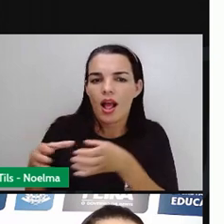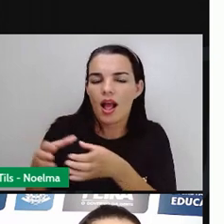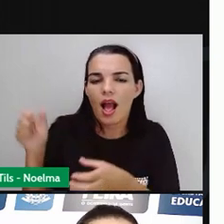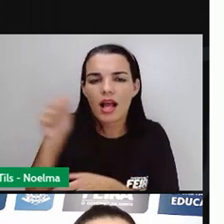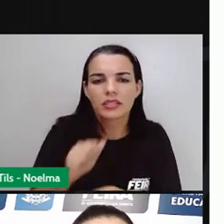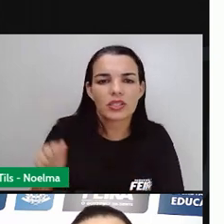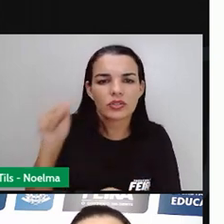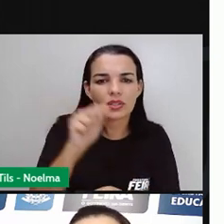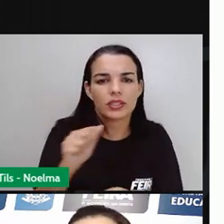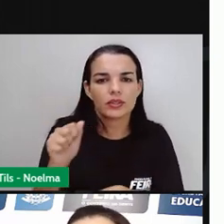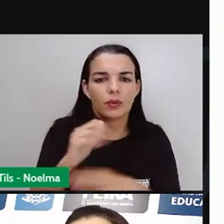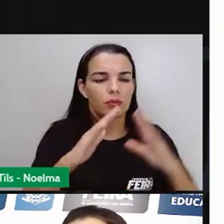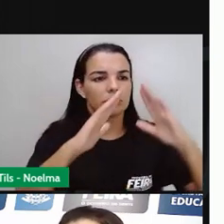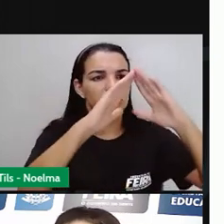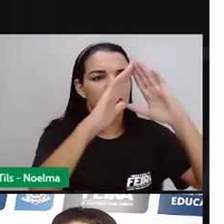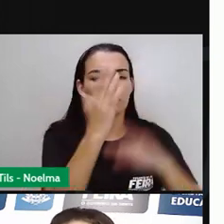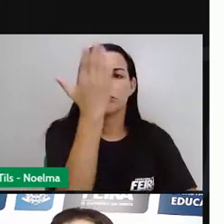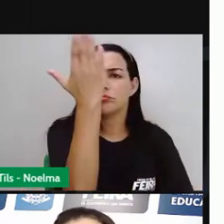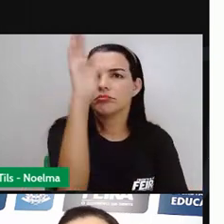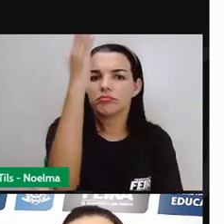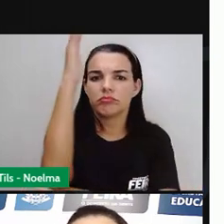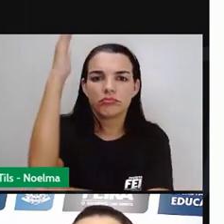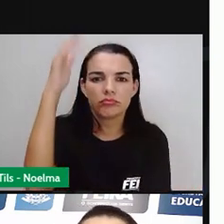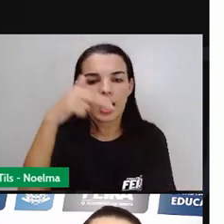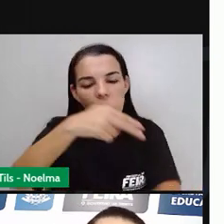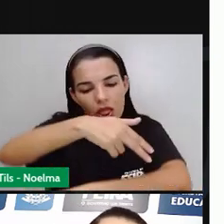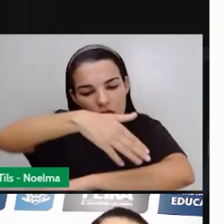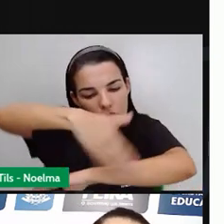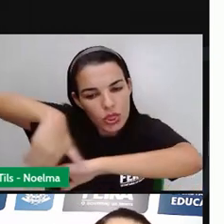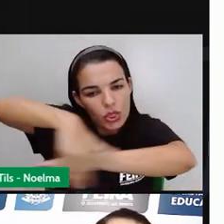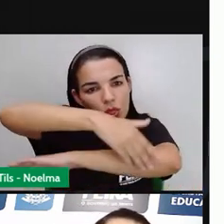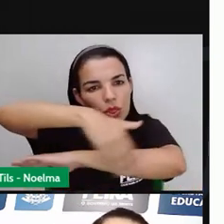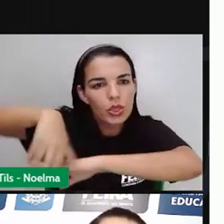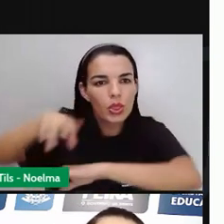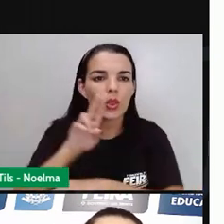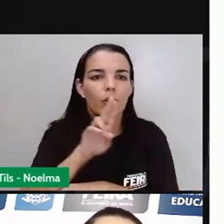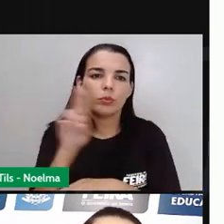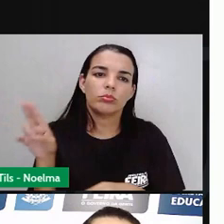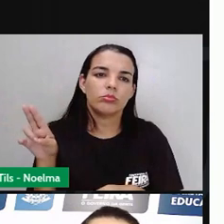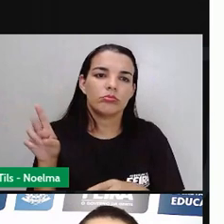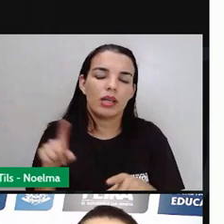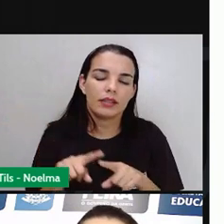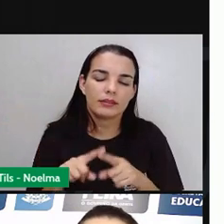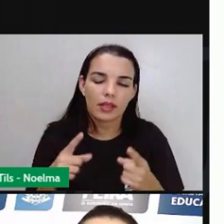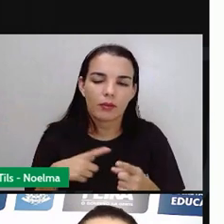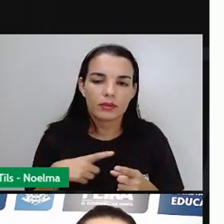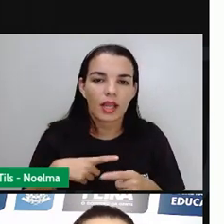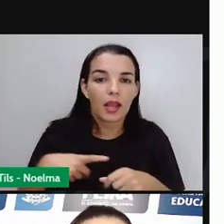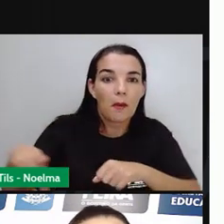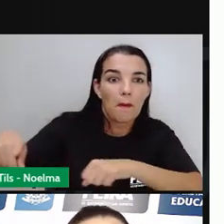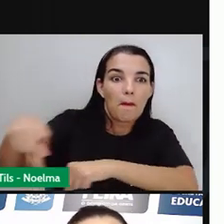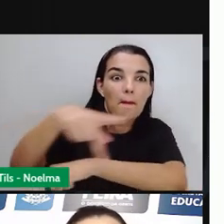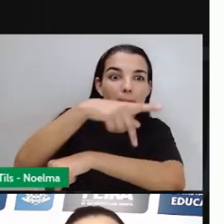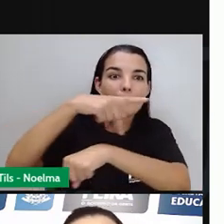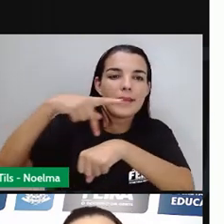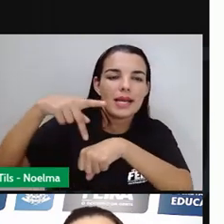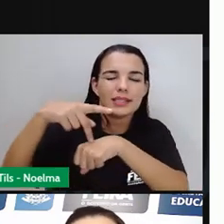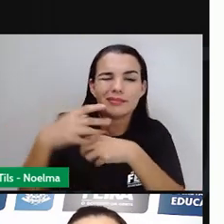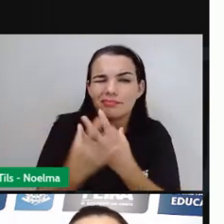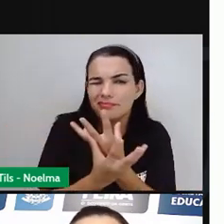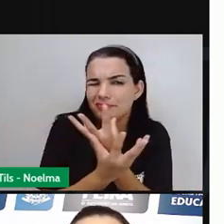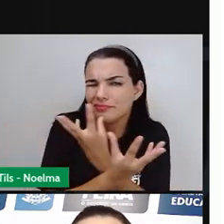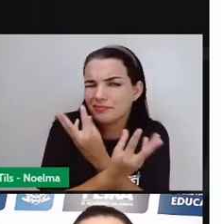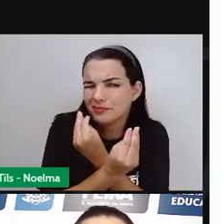arquitetônicas, nomes de logradouros. E aí a gente tem esse país, que ele é multirracial e multicultural, uma